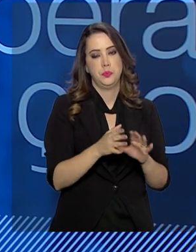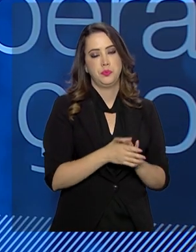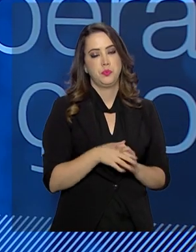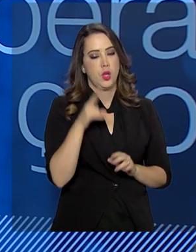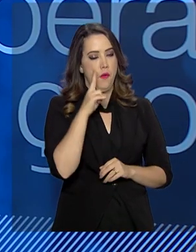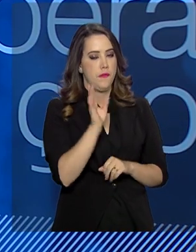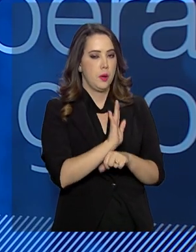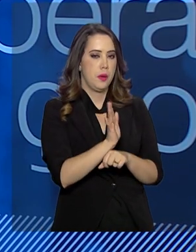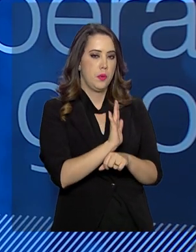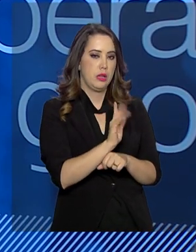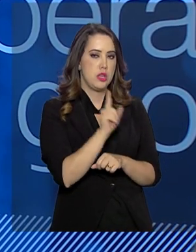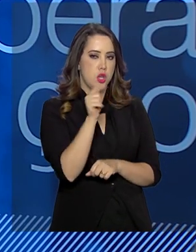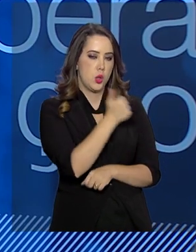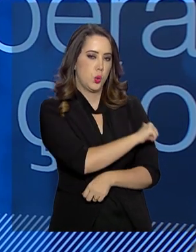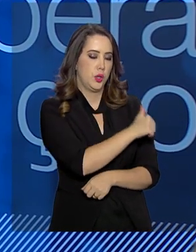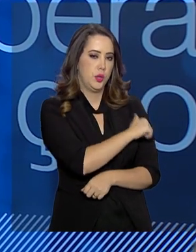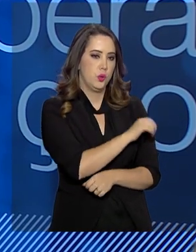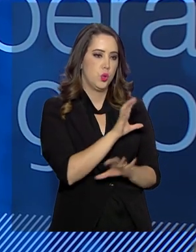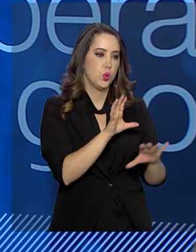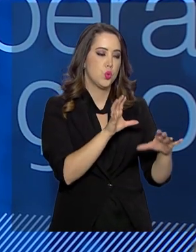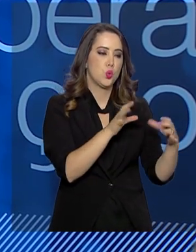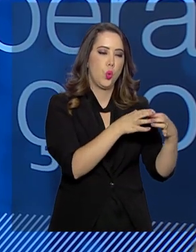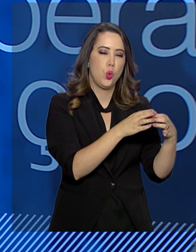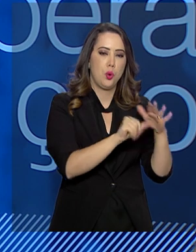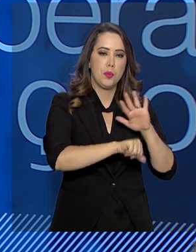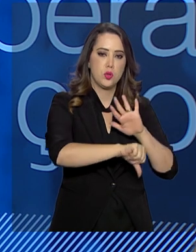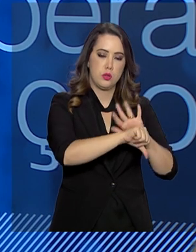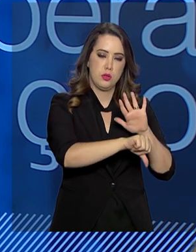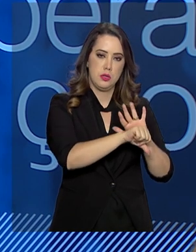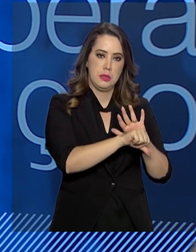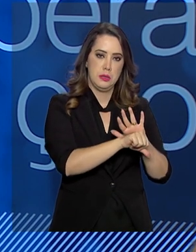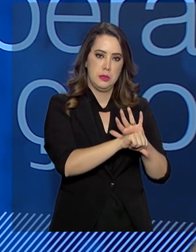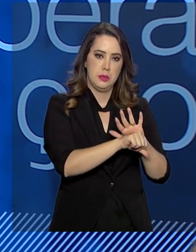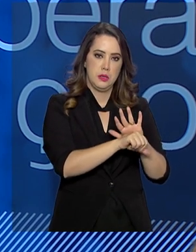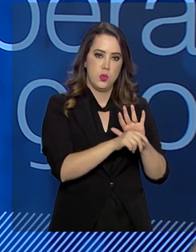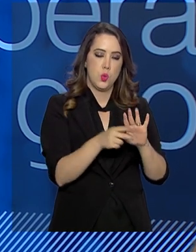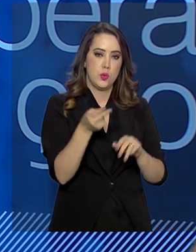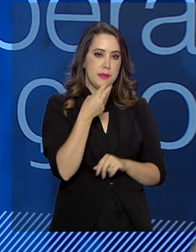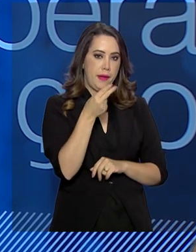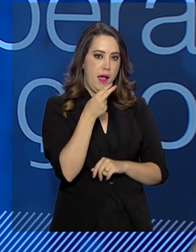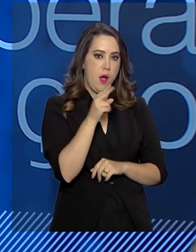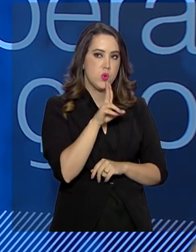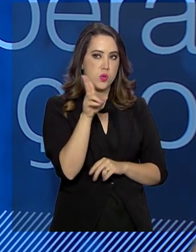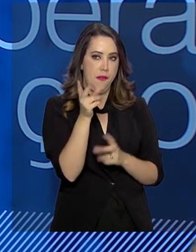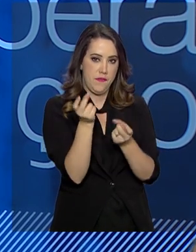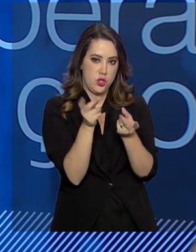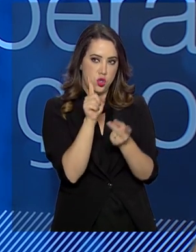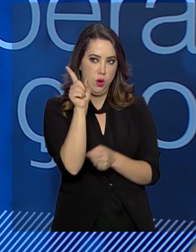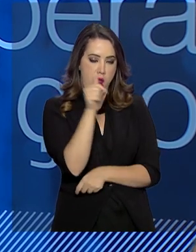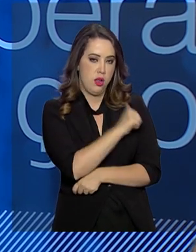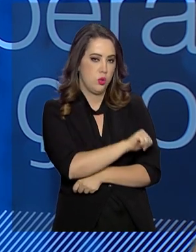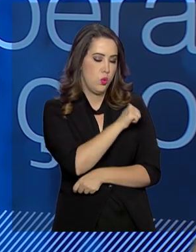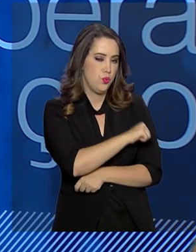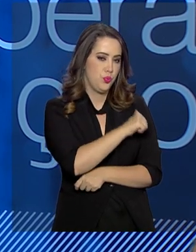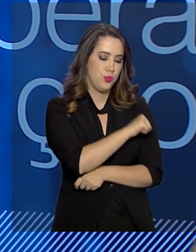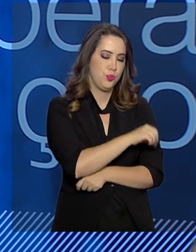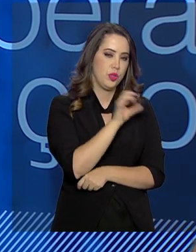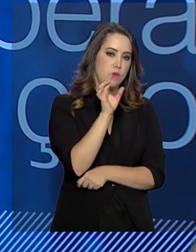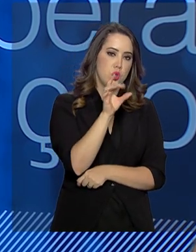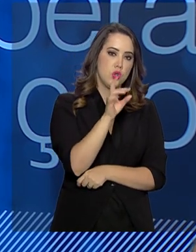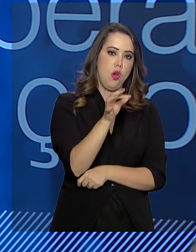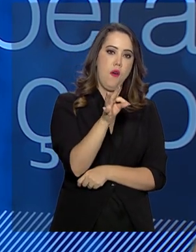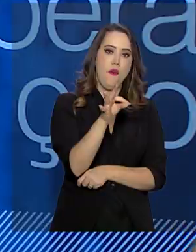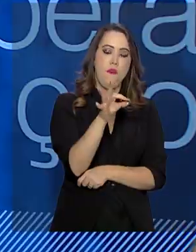de Janeiro em que as organizações criminosas, elas... O cigarro que é vendido no Rio de Janeiro, ele... Só a questão